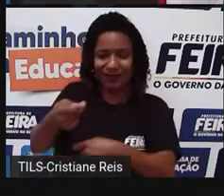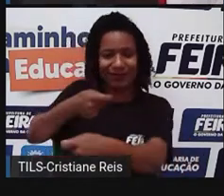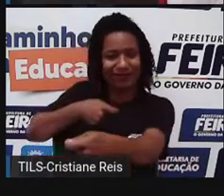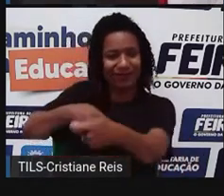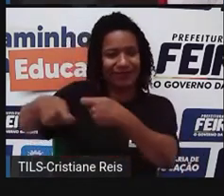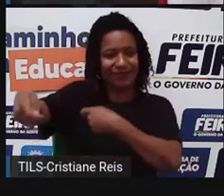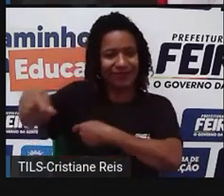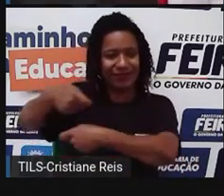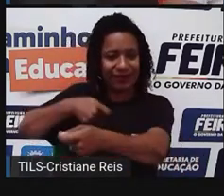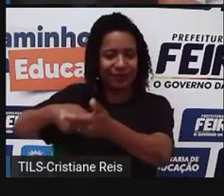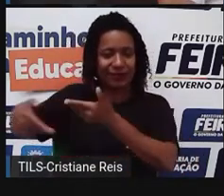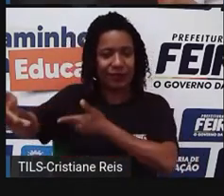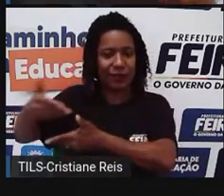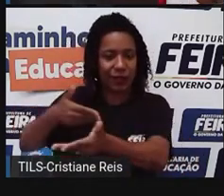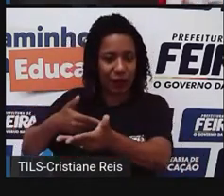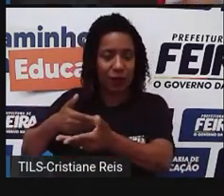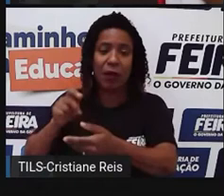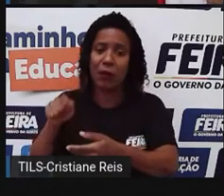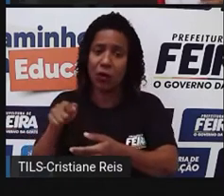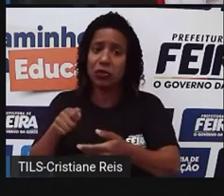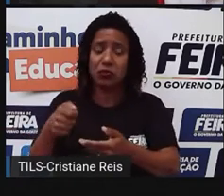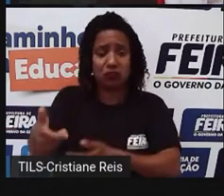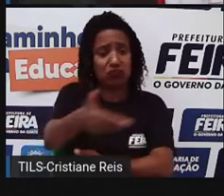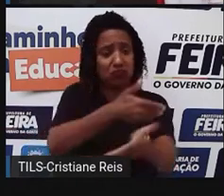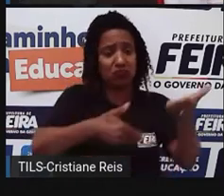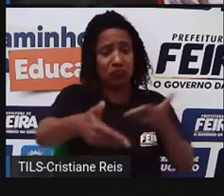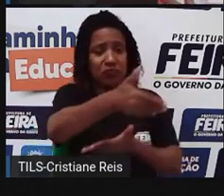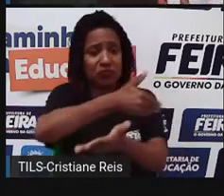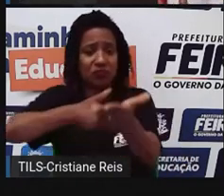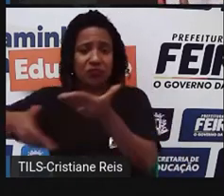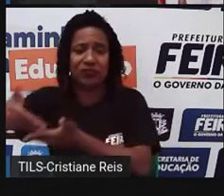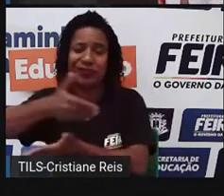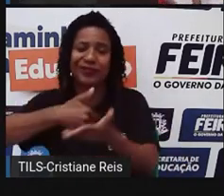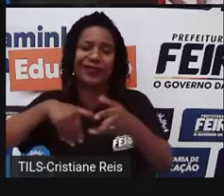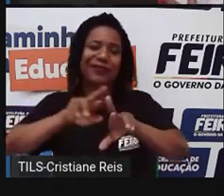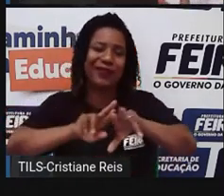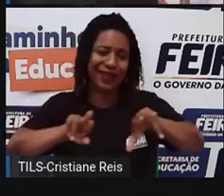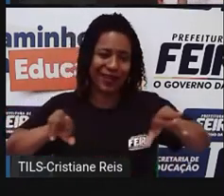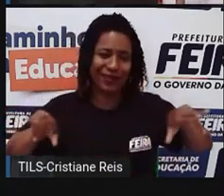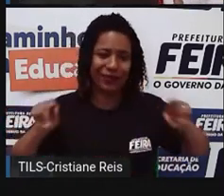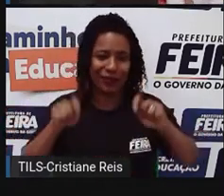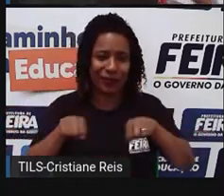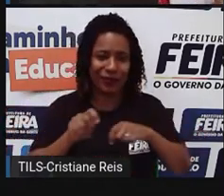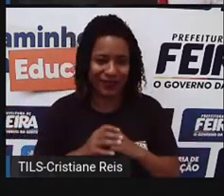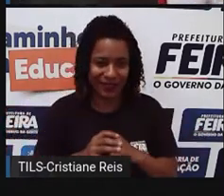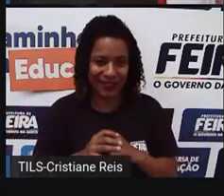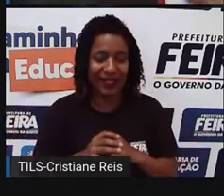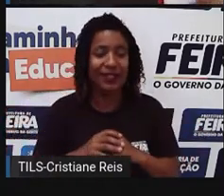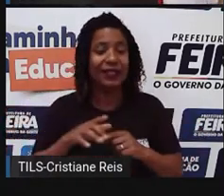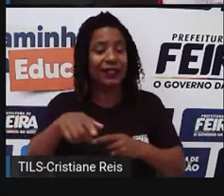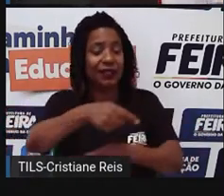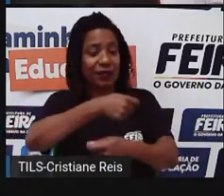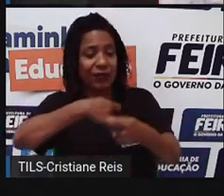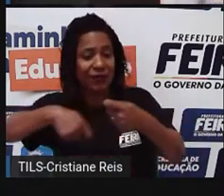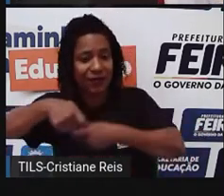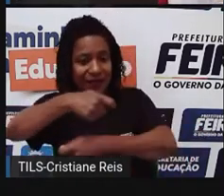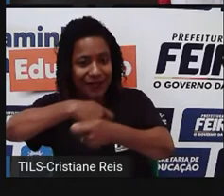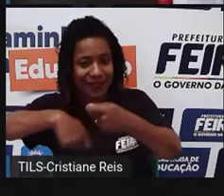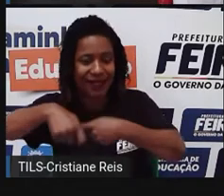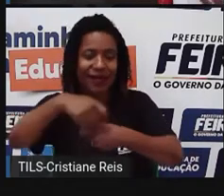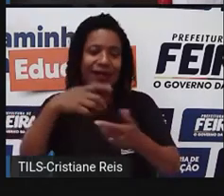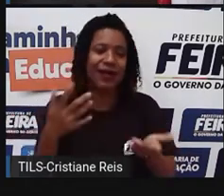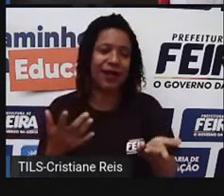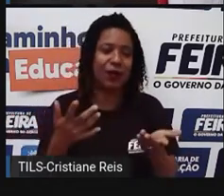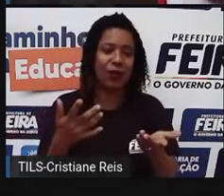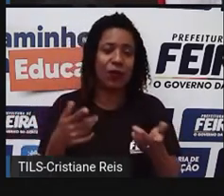então, o que que ele se baseia em vários interesses comerciais, no caso, a parte da imigração, a